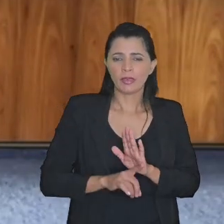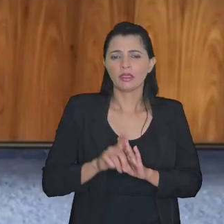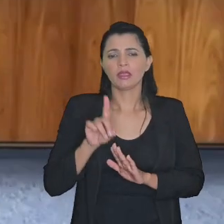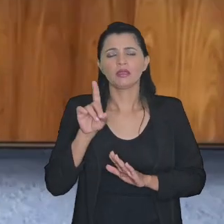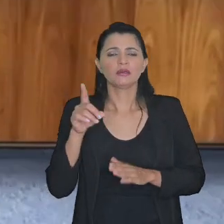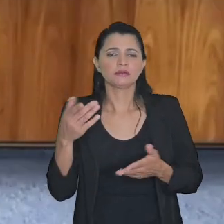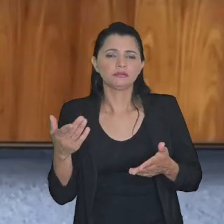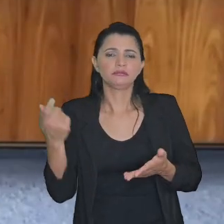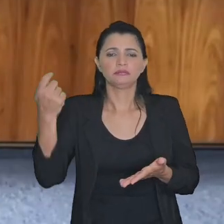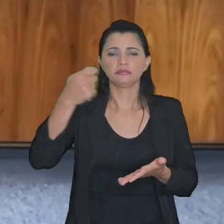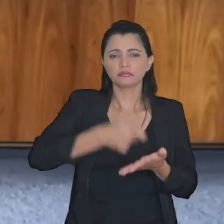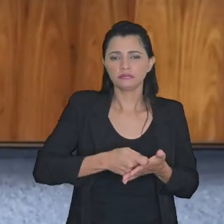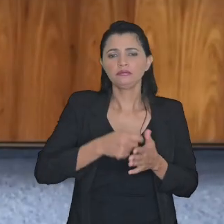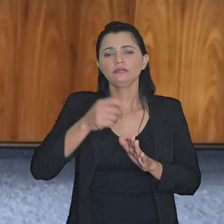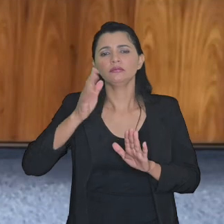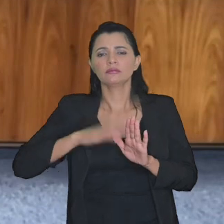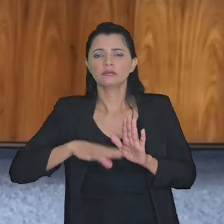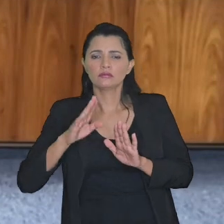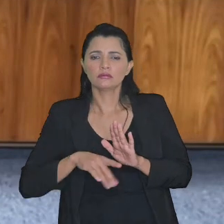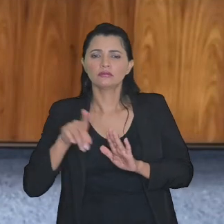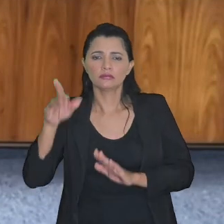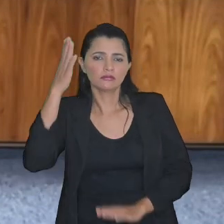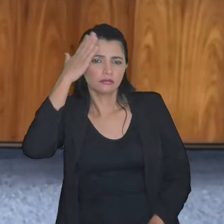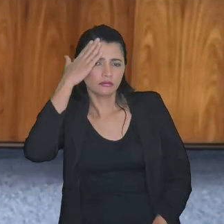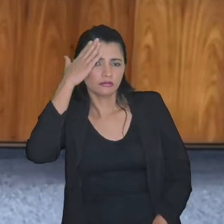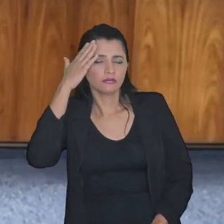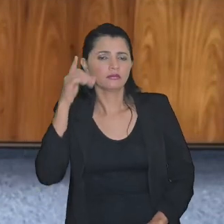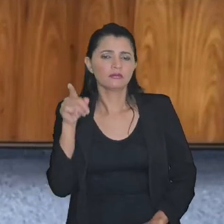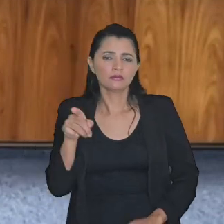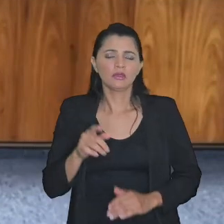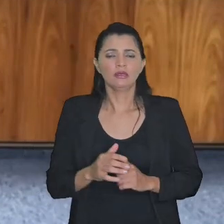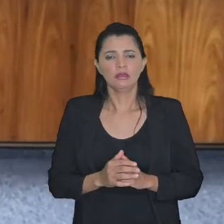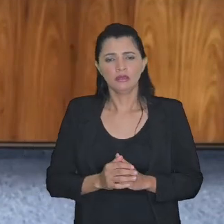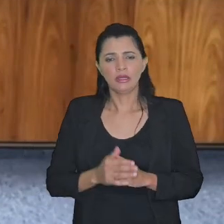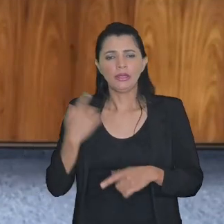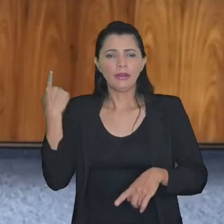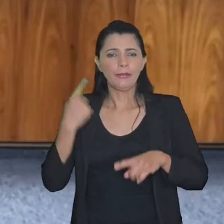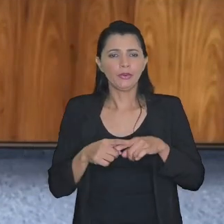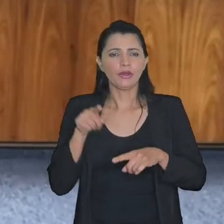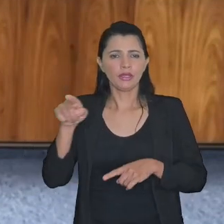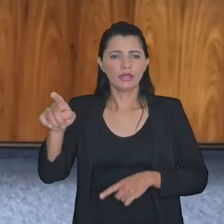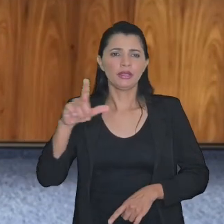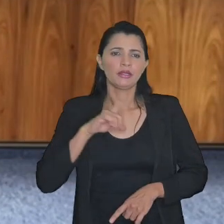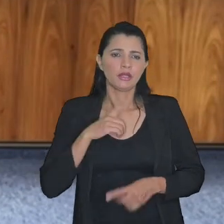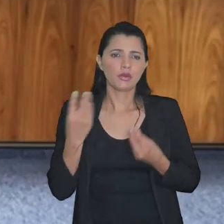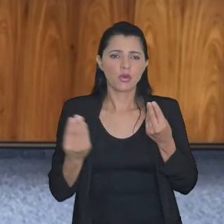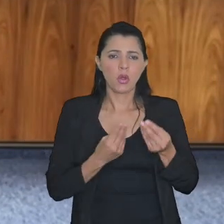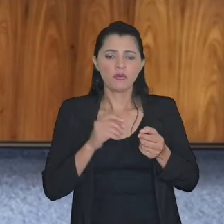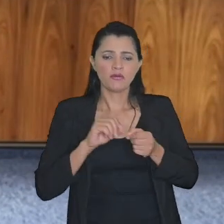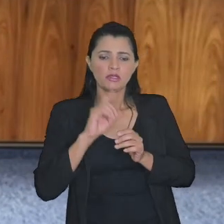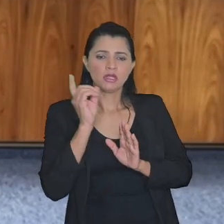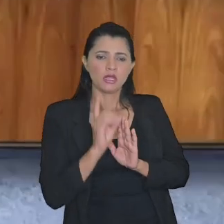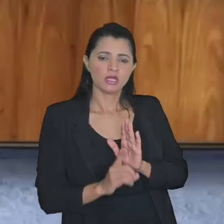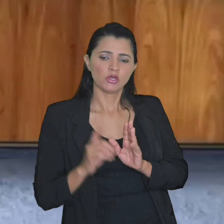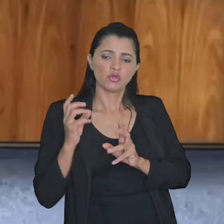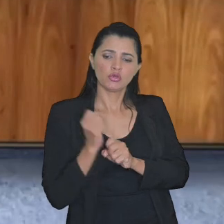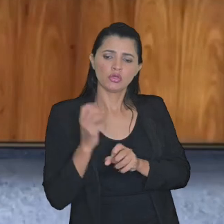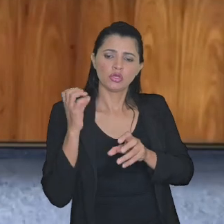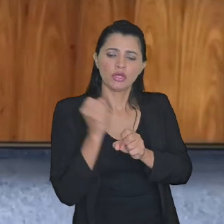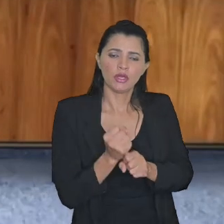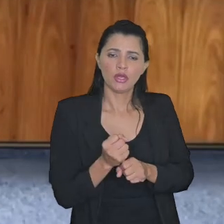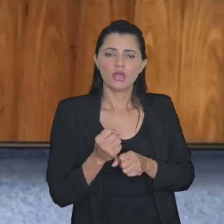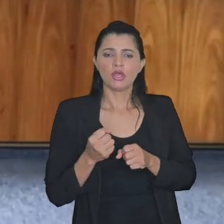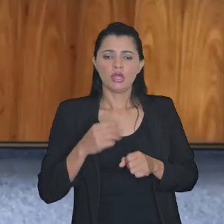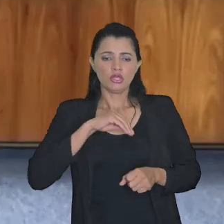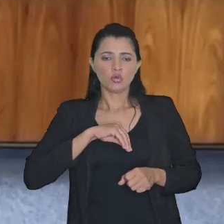realmente a pagamento com desconto ele vai saber disso porque ele tem como fazer uma declaração de rendimentos e ver o